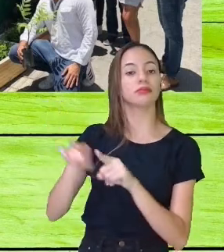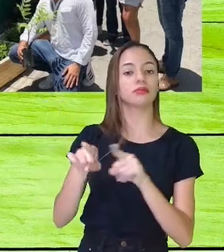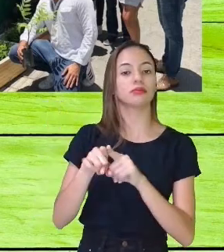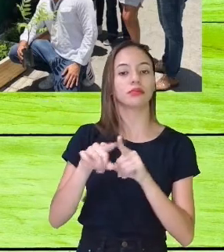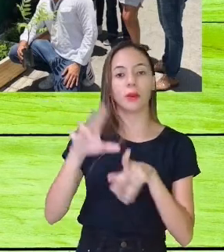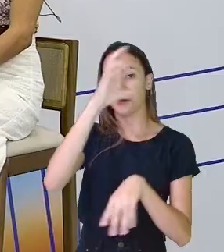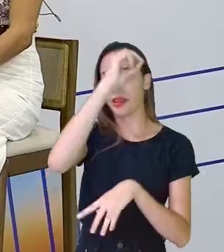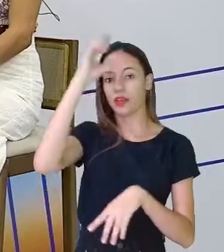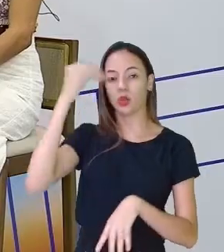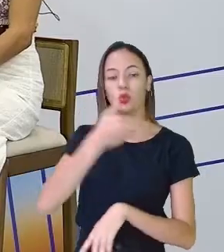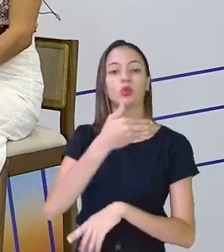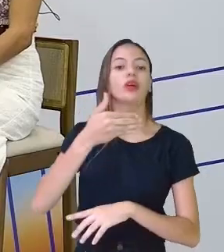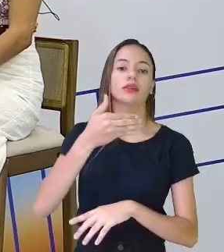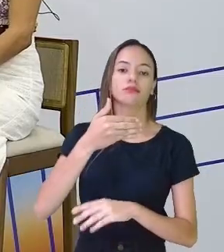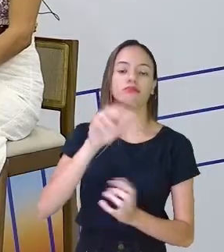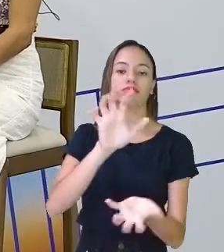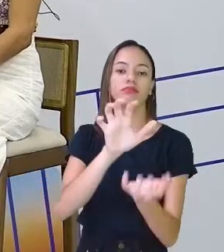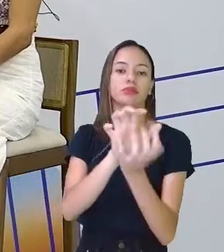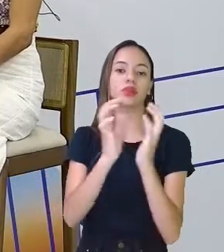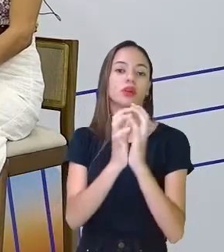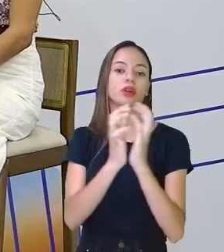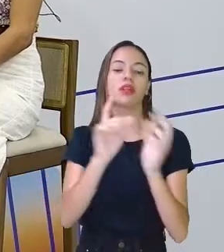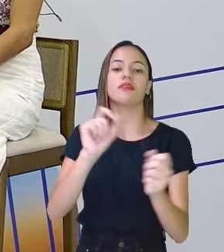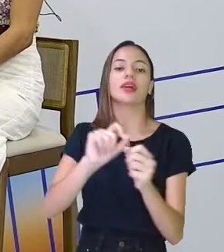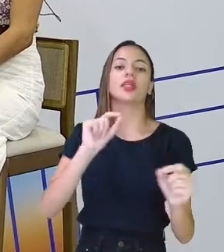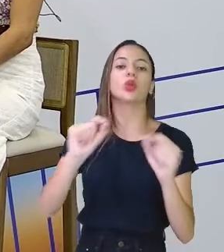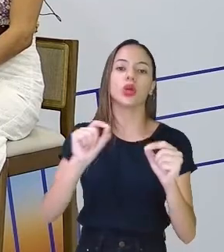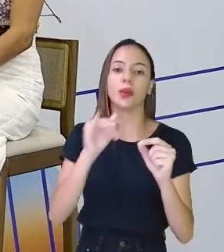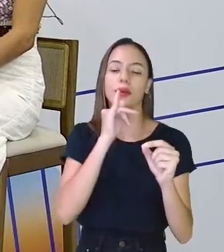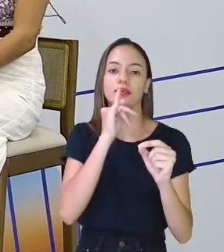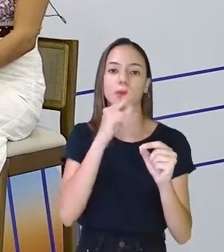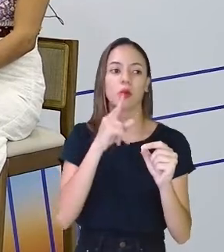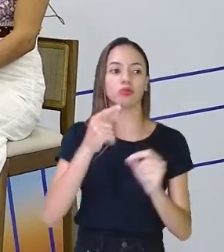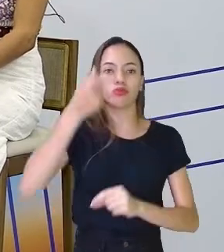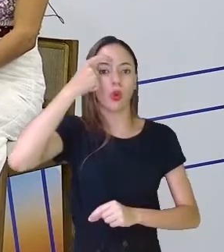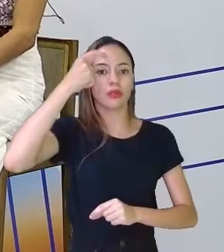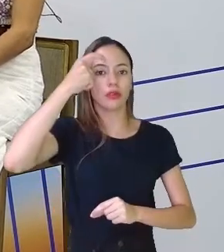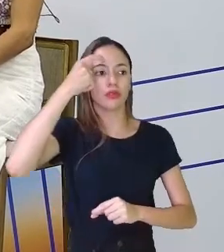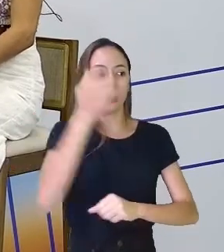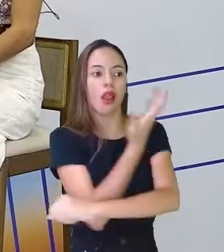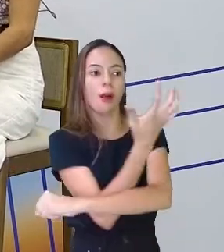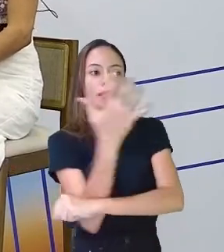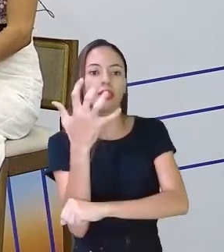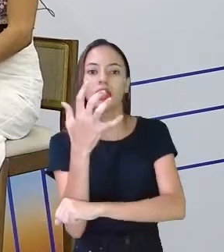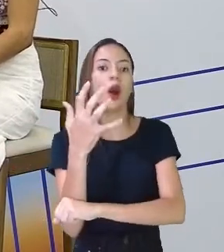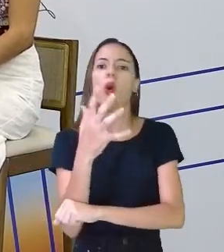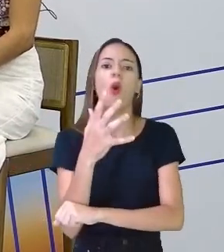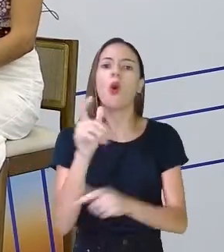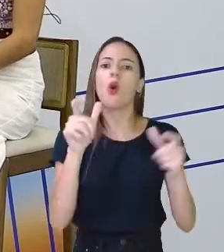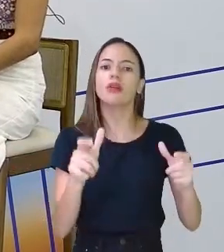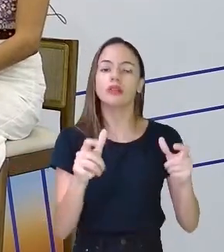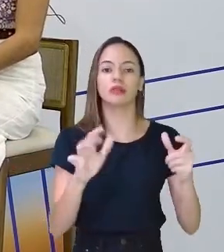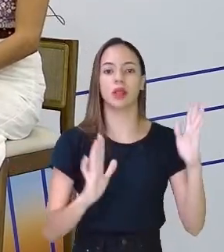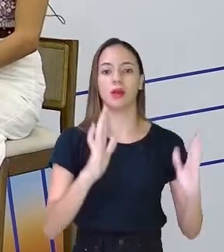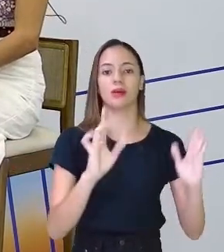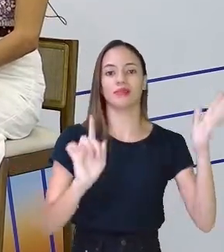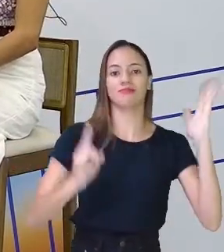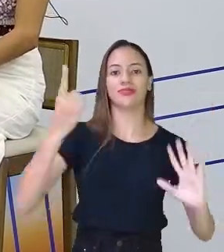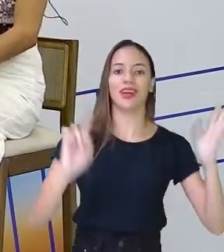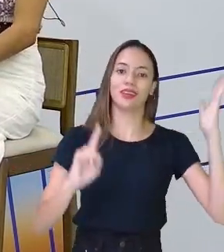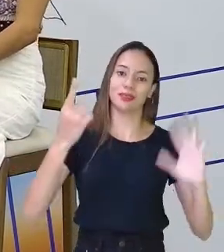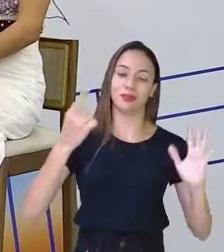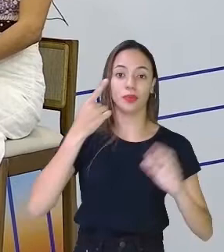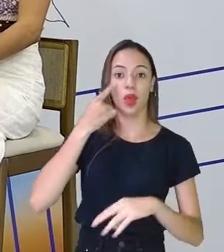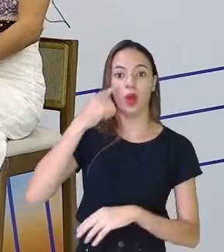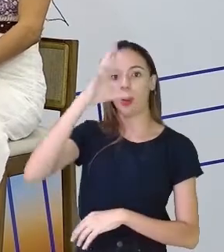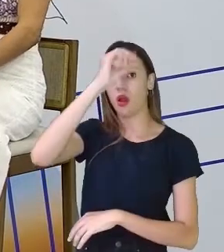fazendo a compensação ambiental do carnaval. Olha que coisa linda. Explica um pouquinho sobre isso. A prefeitura se preocupa